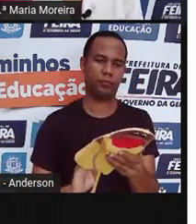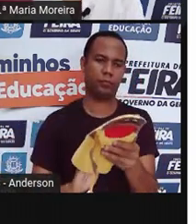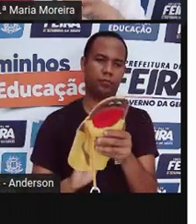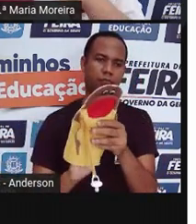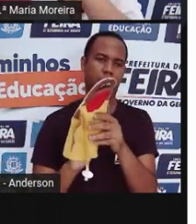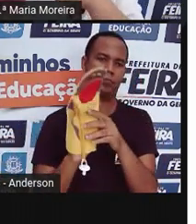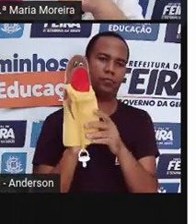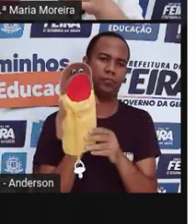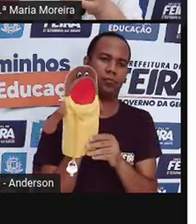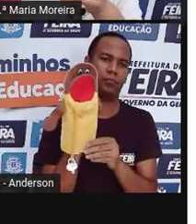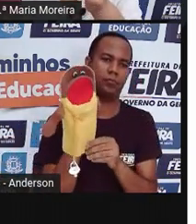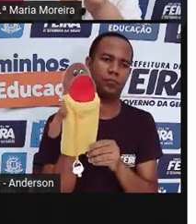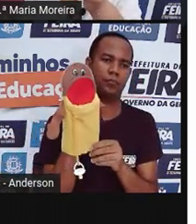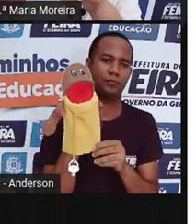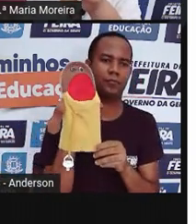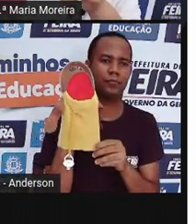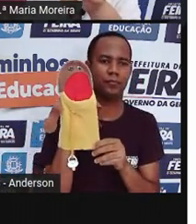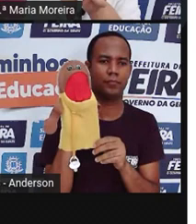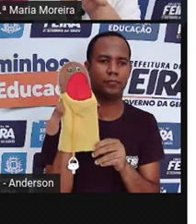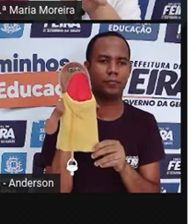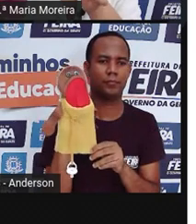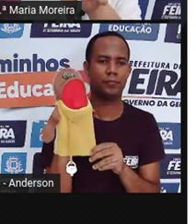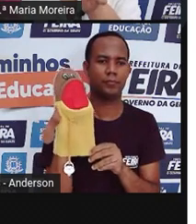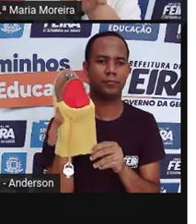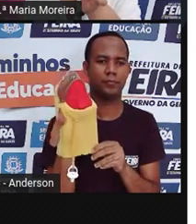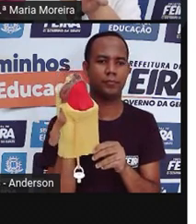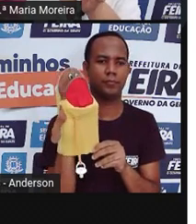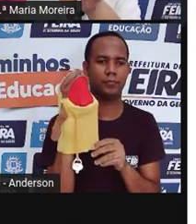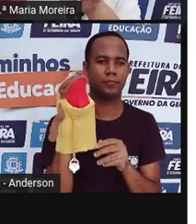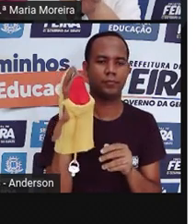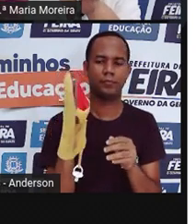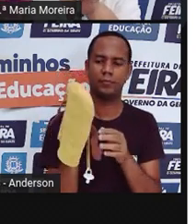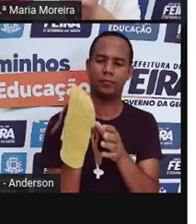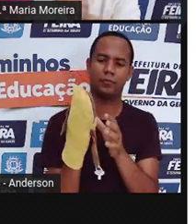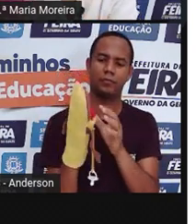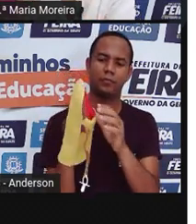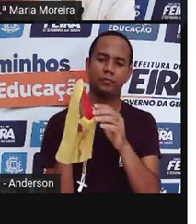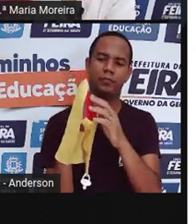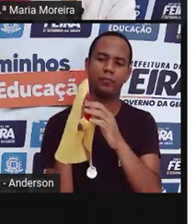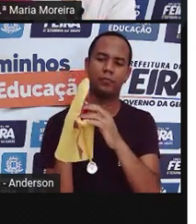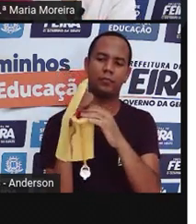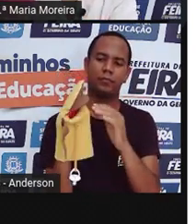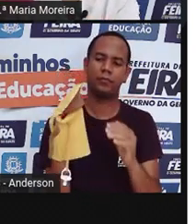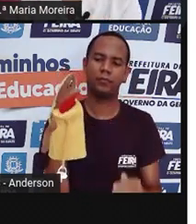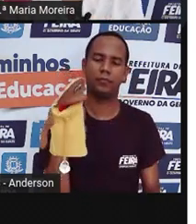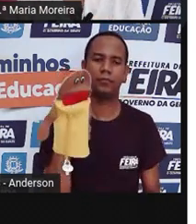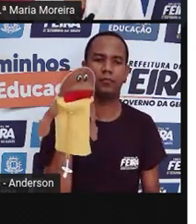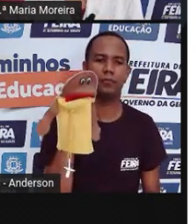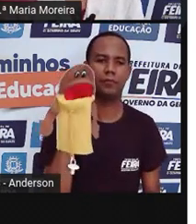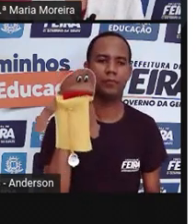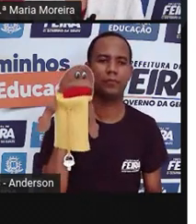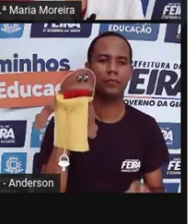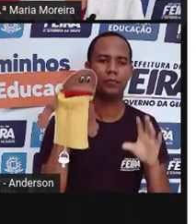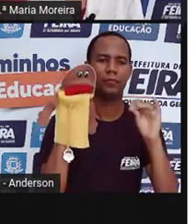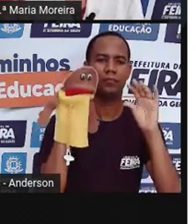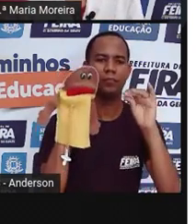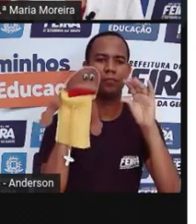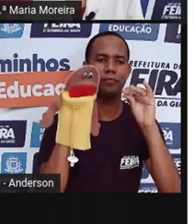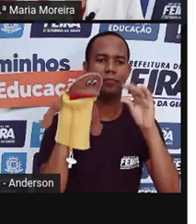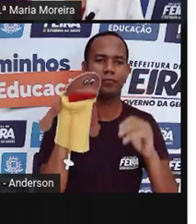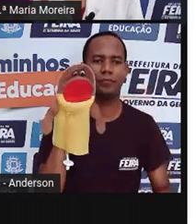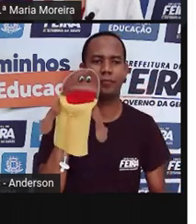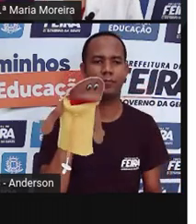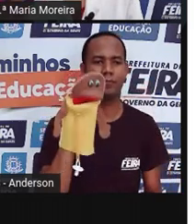aqui, ele também é feito de quê? De feltro, que é uma espécie de tecido, tá? E ele é o que? permite essa construção,